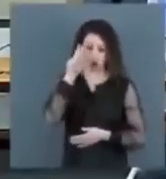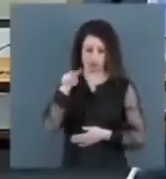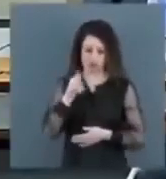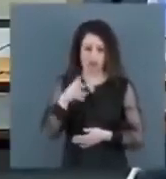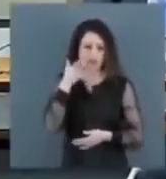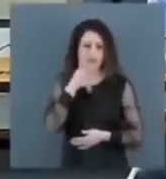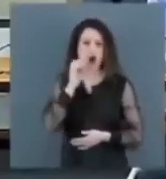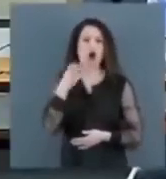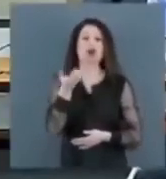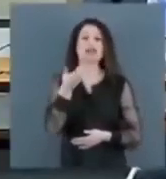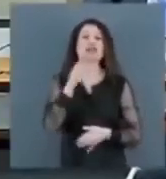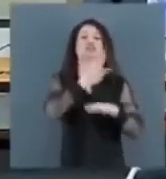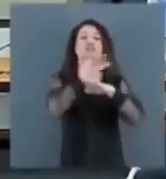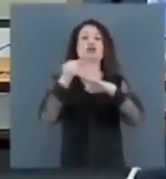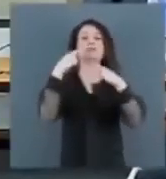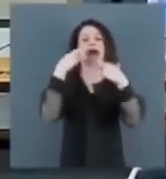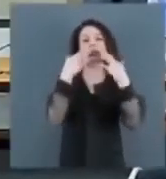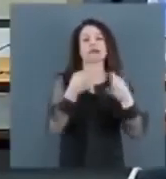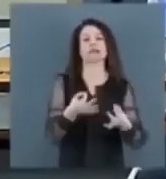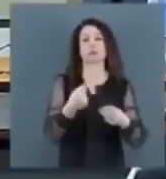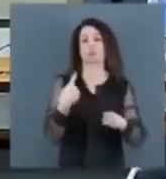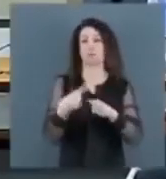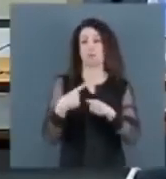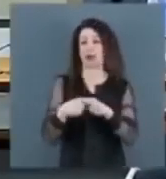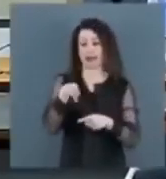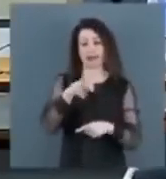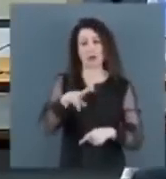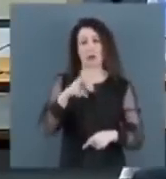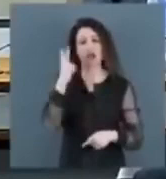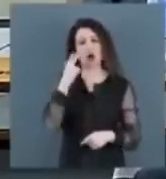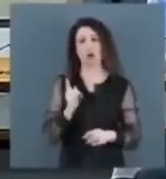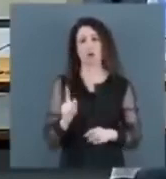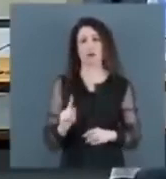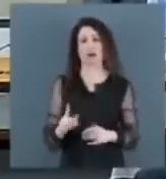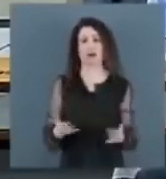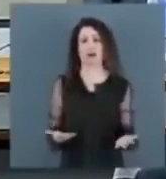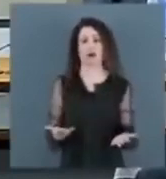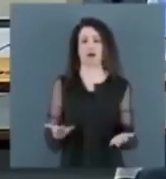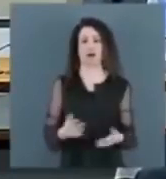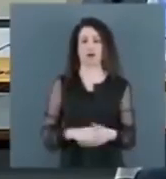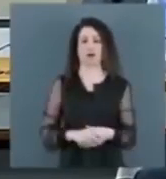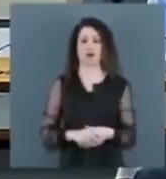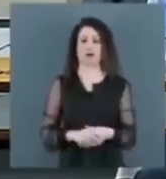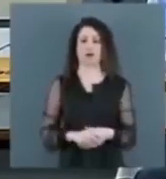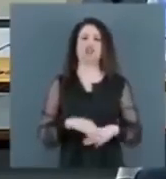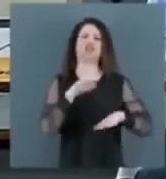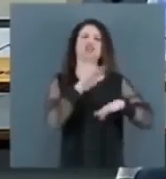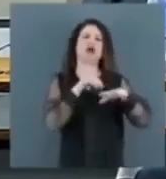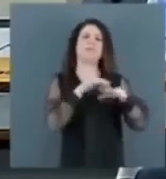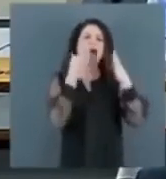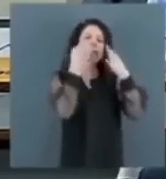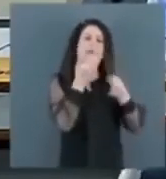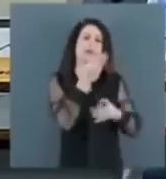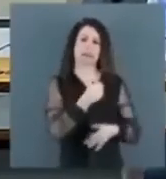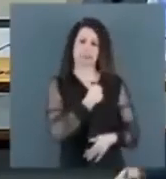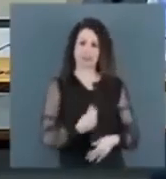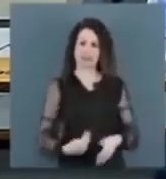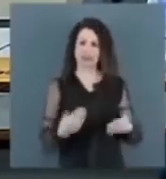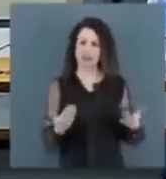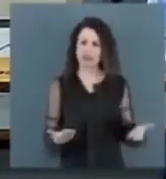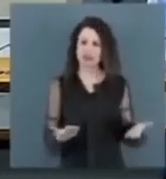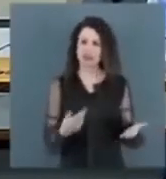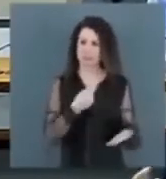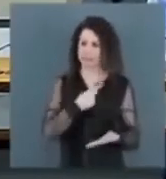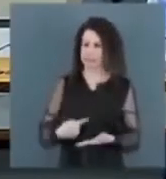o senhor está querendo chamar atenção? Porque isso não é normal. Claro que não é normal. ficar chamando a atenção do ministro, ficar chamando o